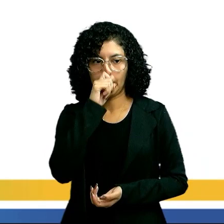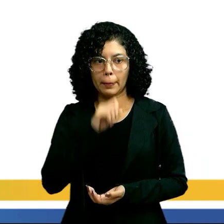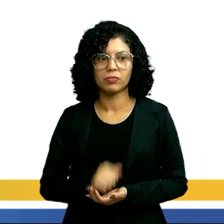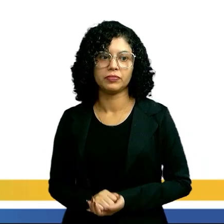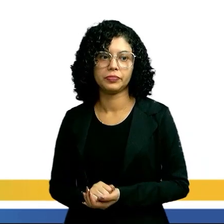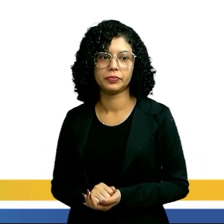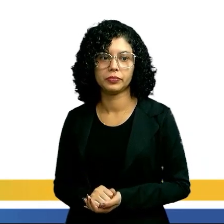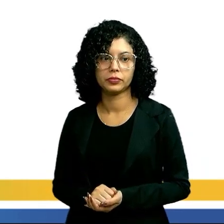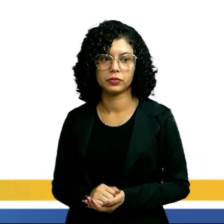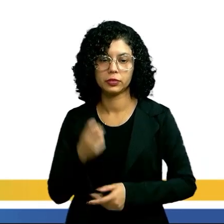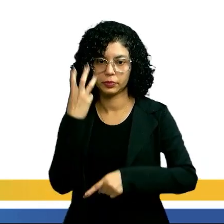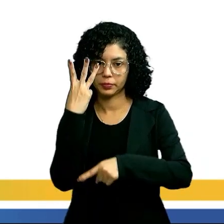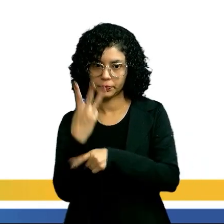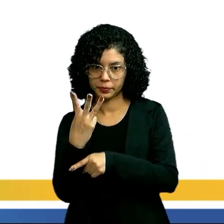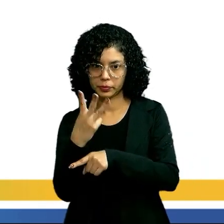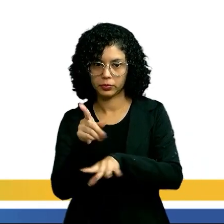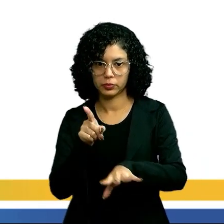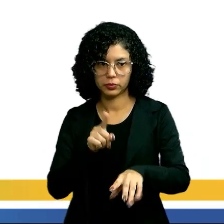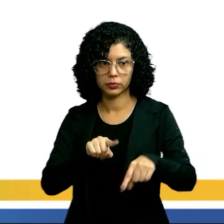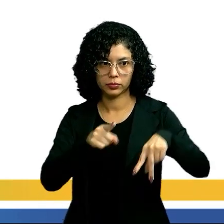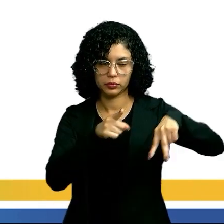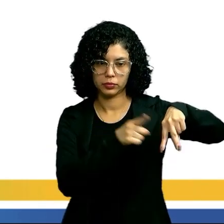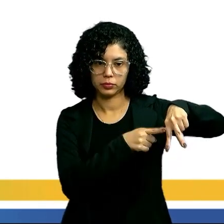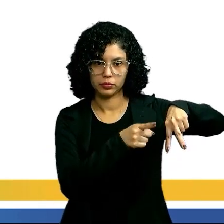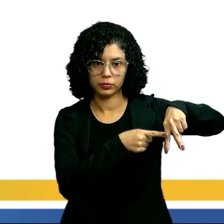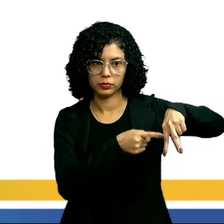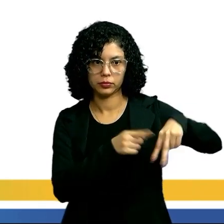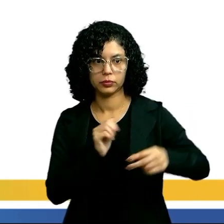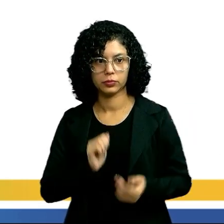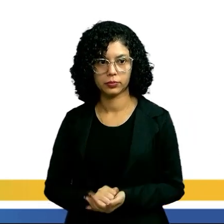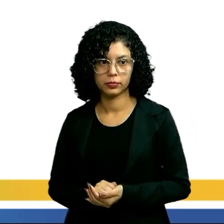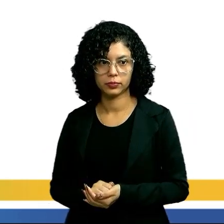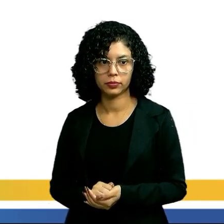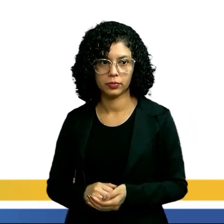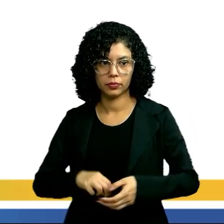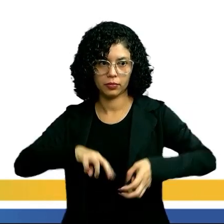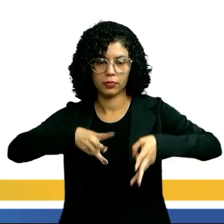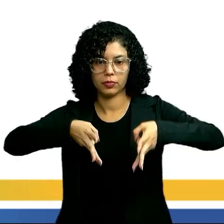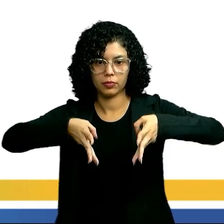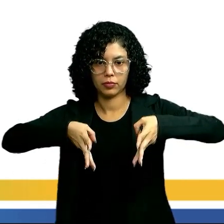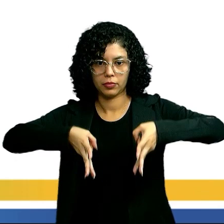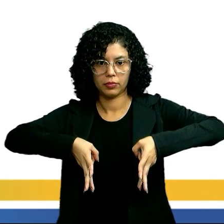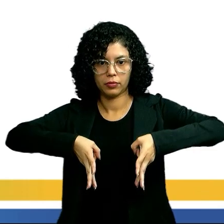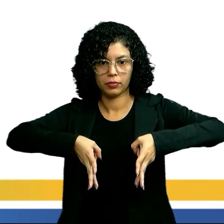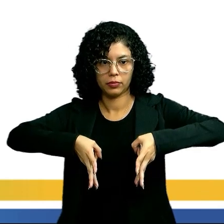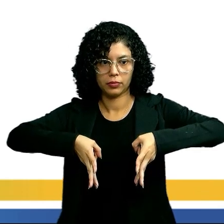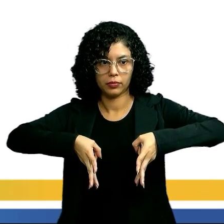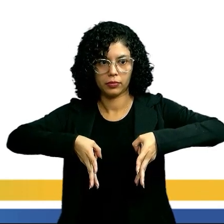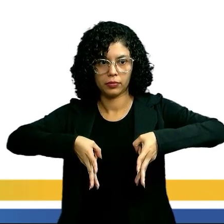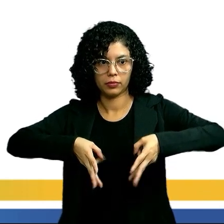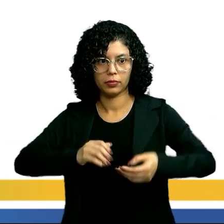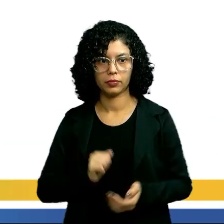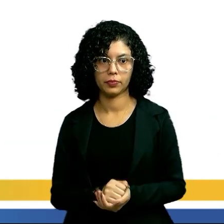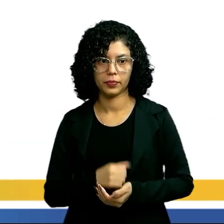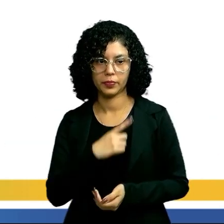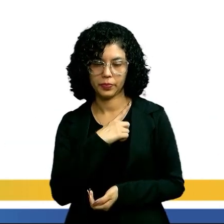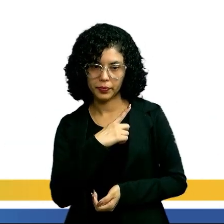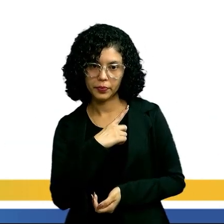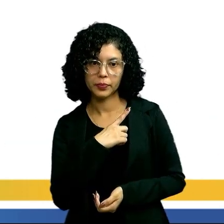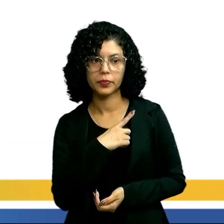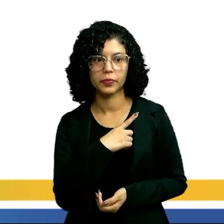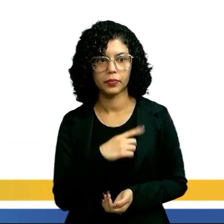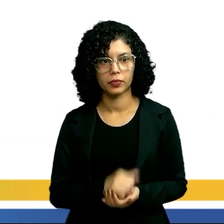três pares de pernas toráxicas, ou seja, as três pares vão estar na região toráxica. Isso aqui, né,